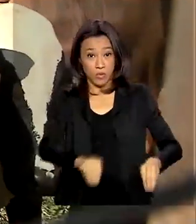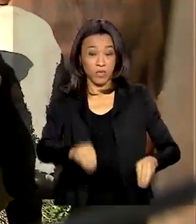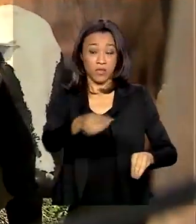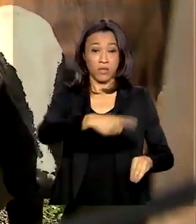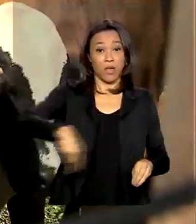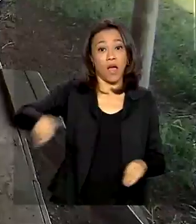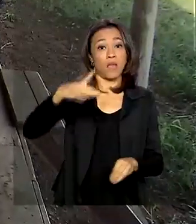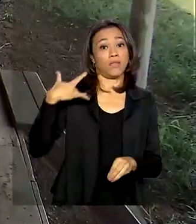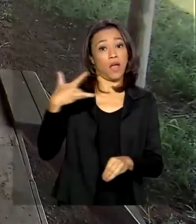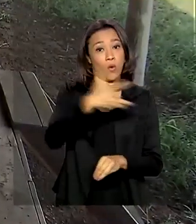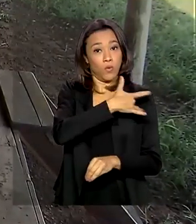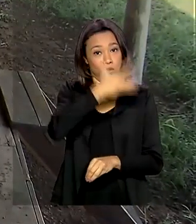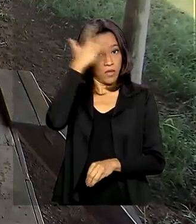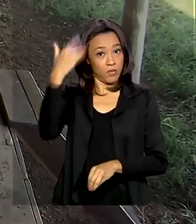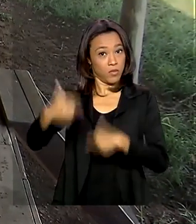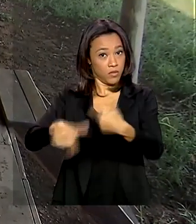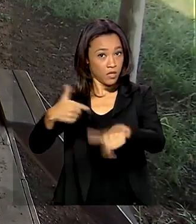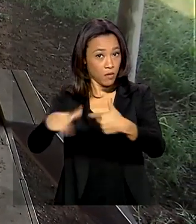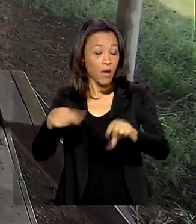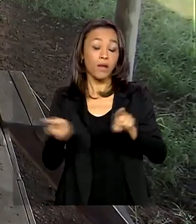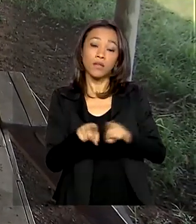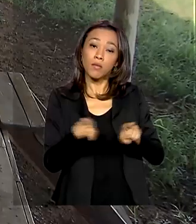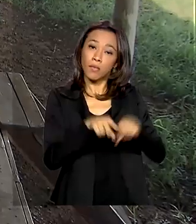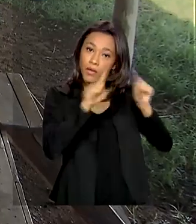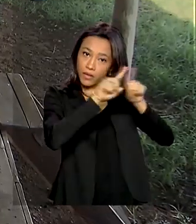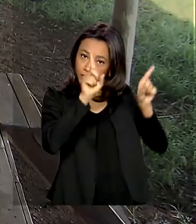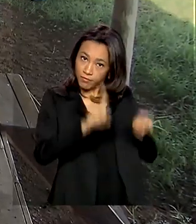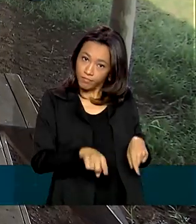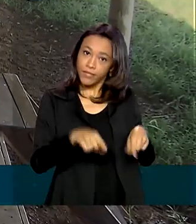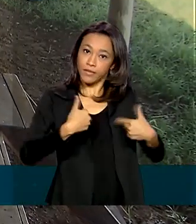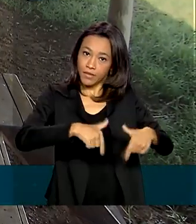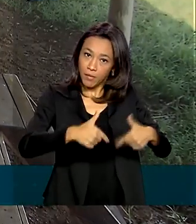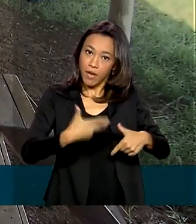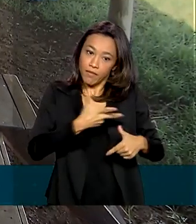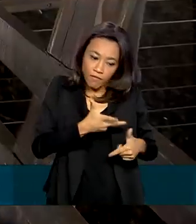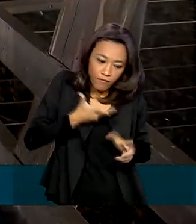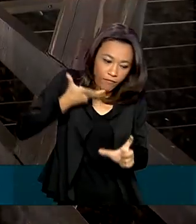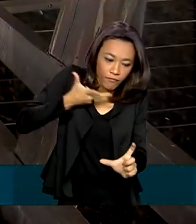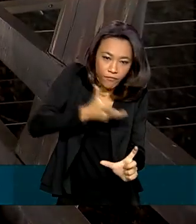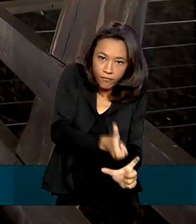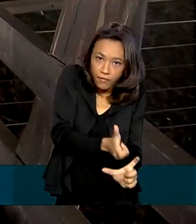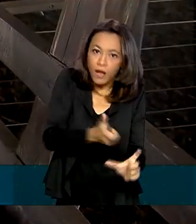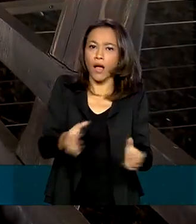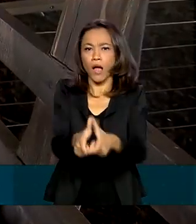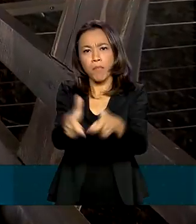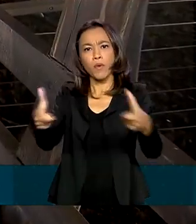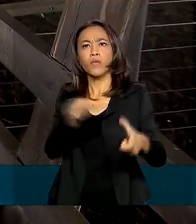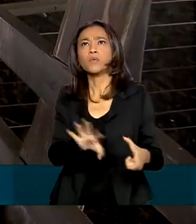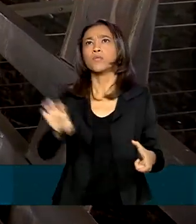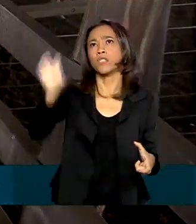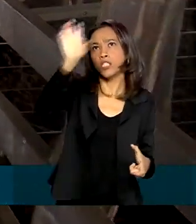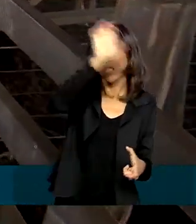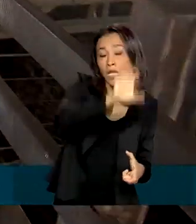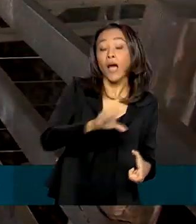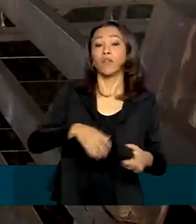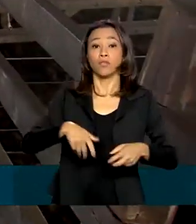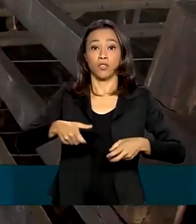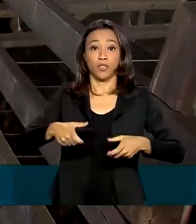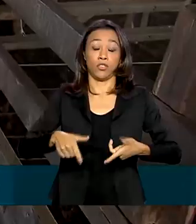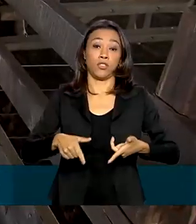rurais e dos servidores do serviço veterinário oficial. Na maioria dos estados, a imunização de bovinos e